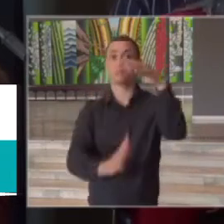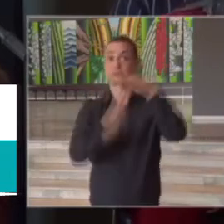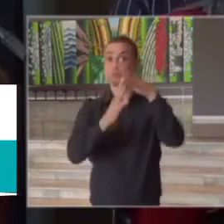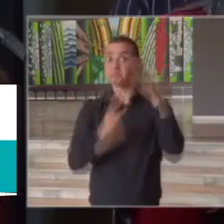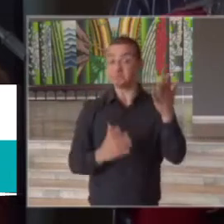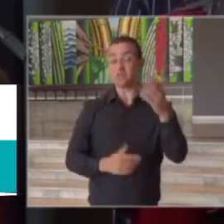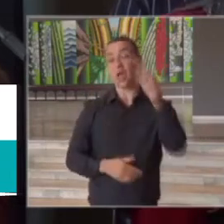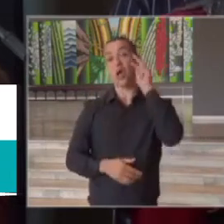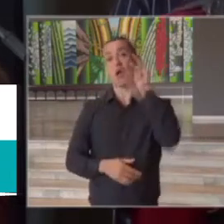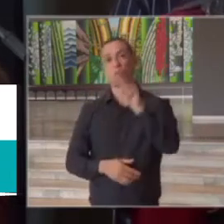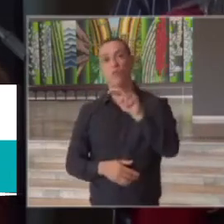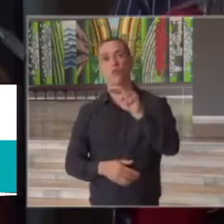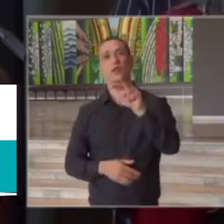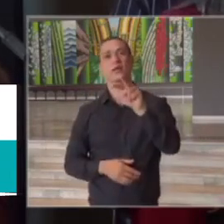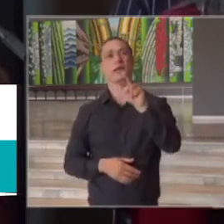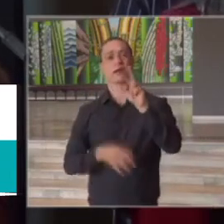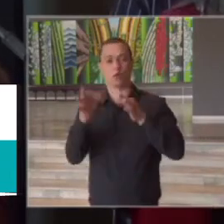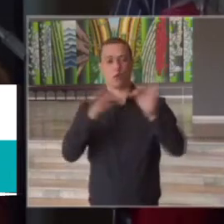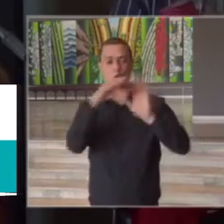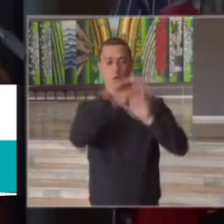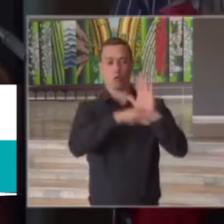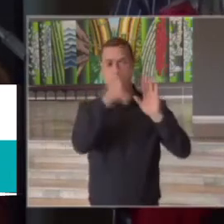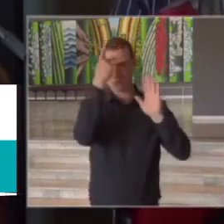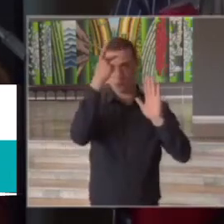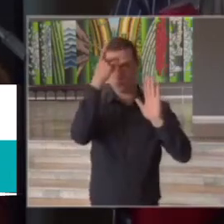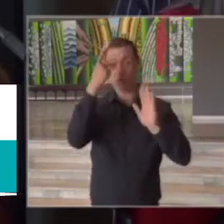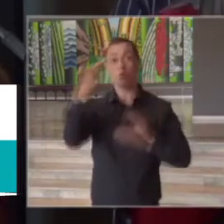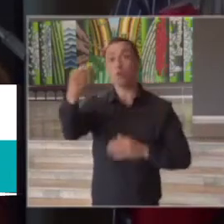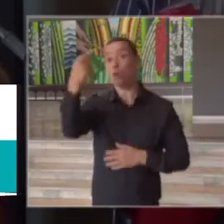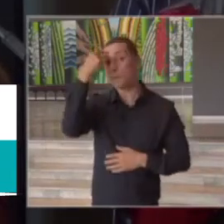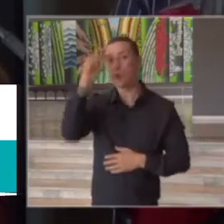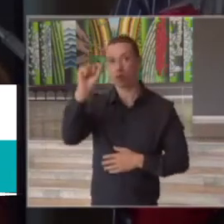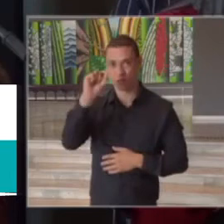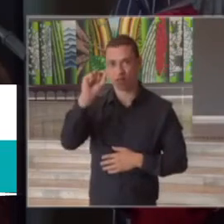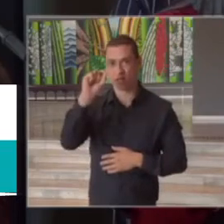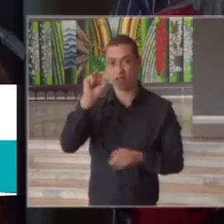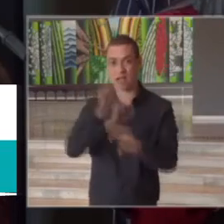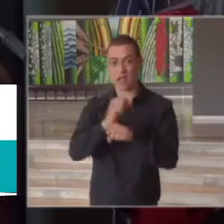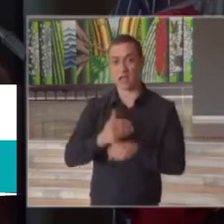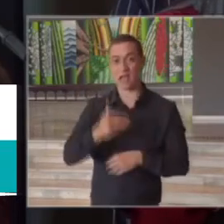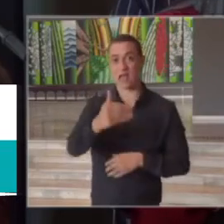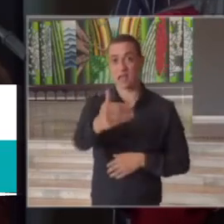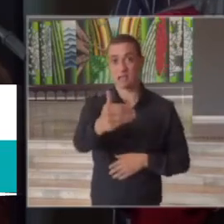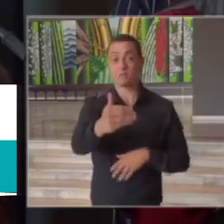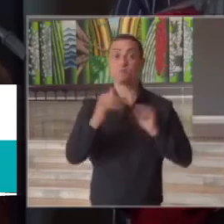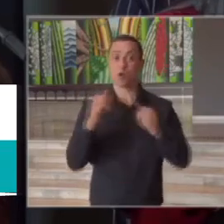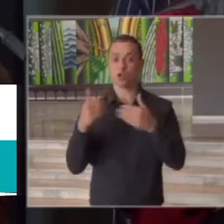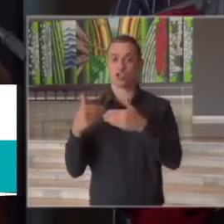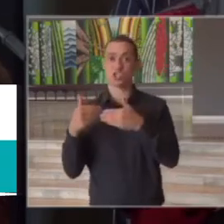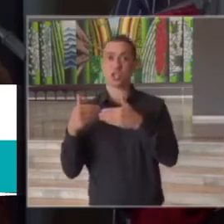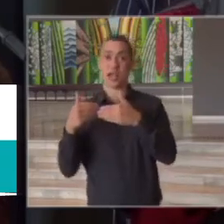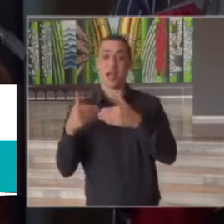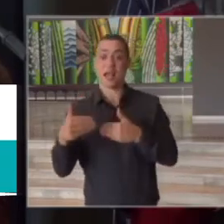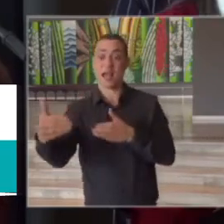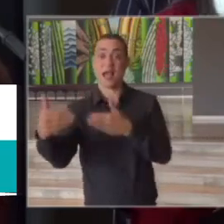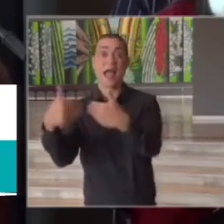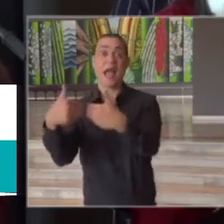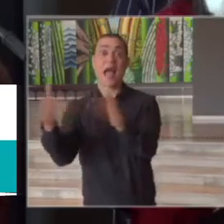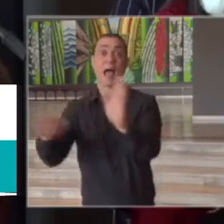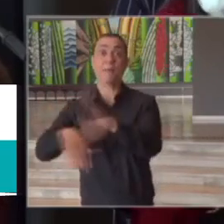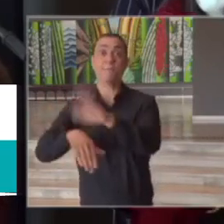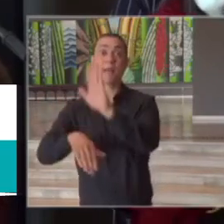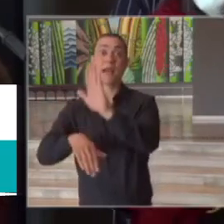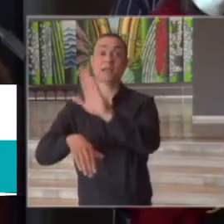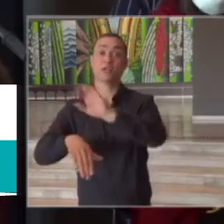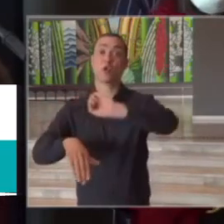observando o plano São Paulo a expectativa é que haja uma abertura maior do que está